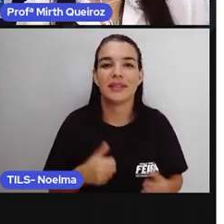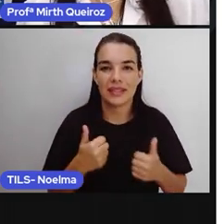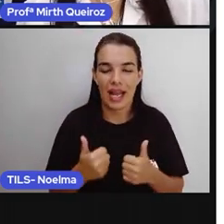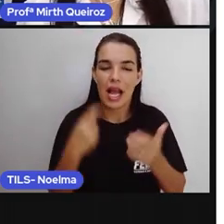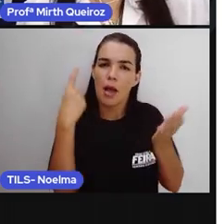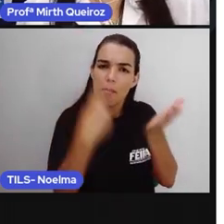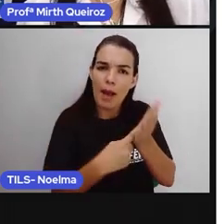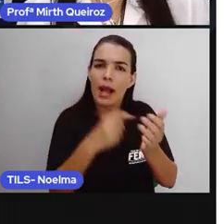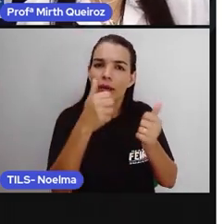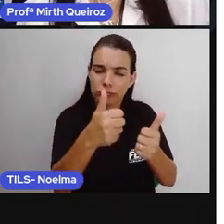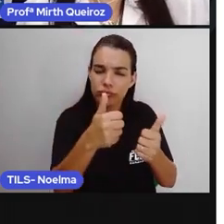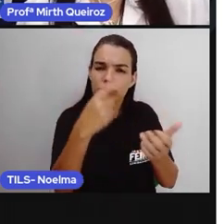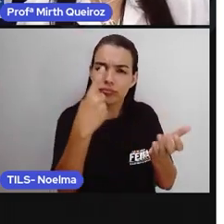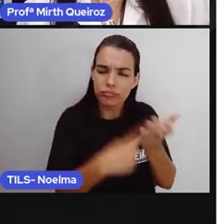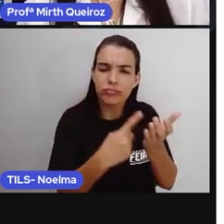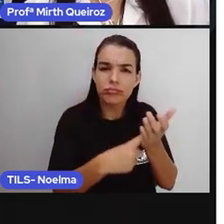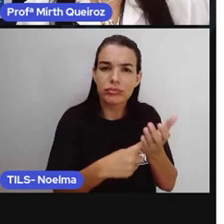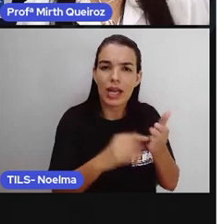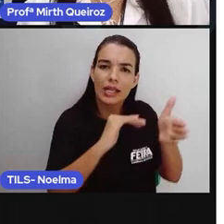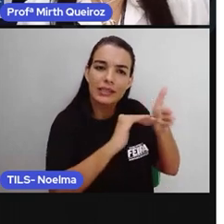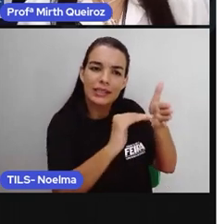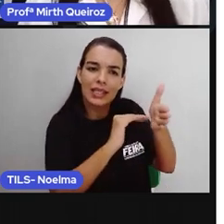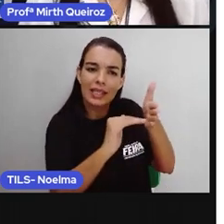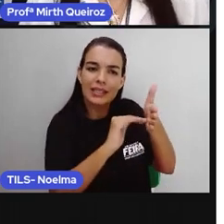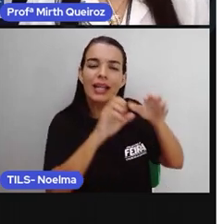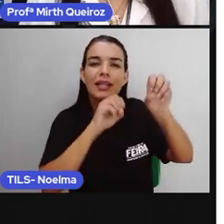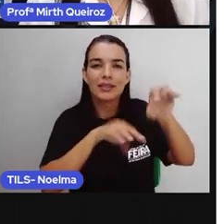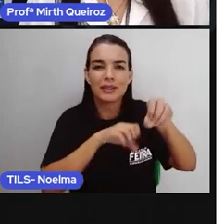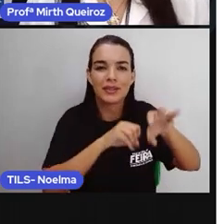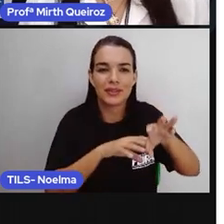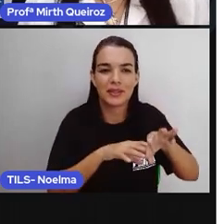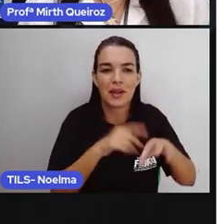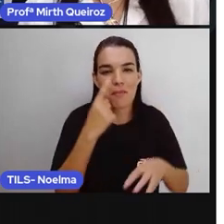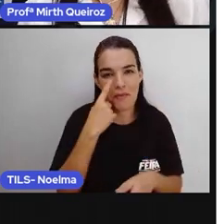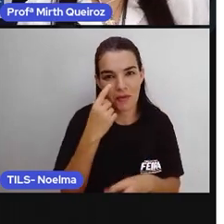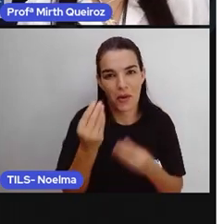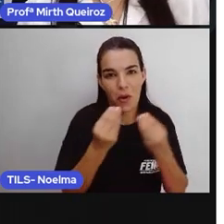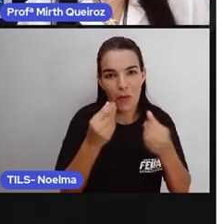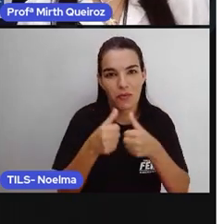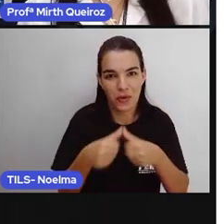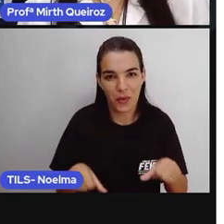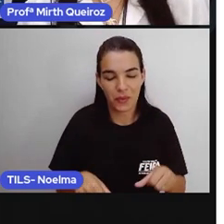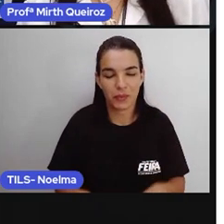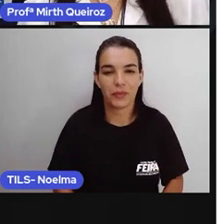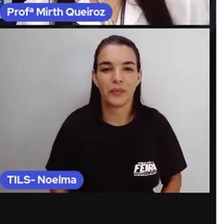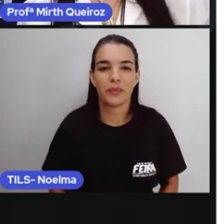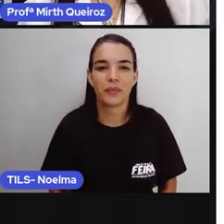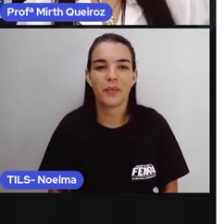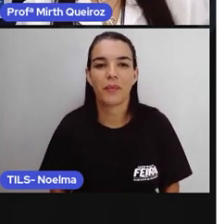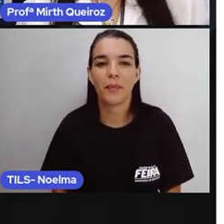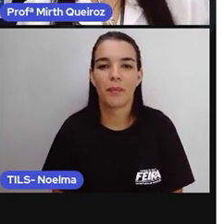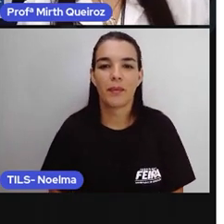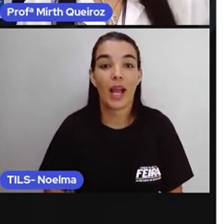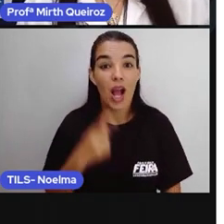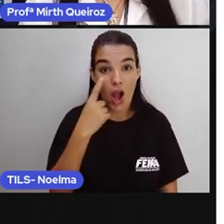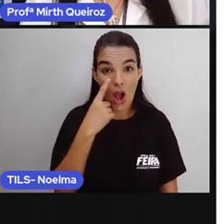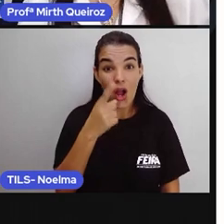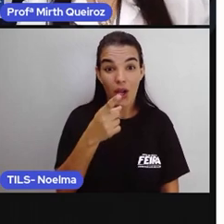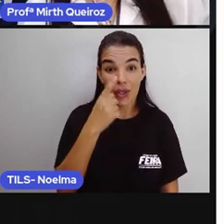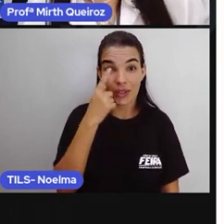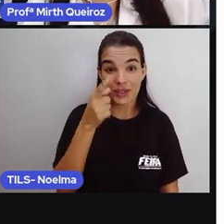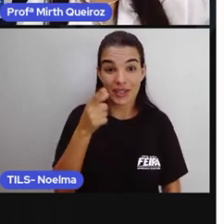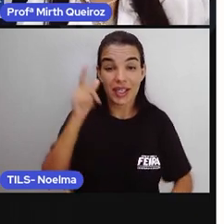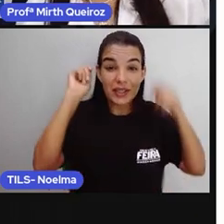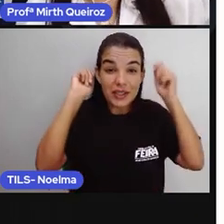CEDU, que é a escola de vocês, para a gente acompanhar e ver como é que ficou a notícia de vocês, tá? Olha só. A história do